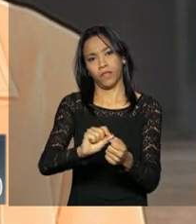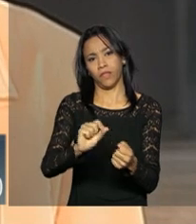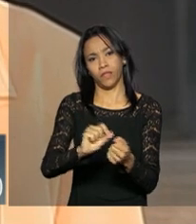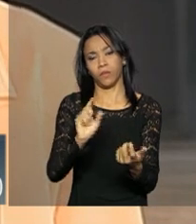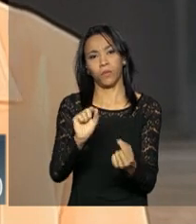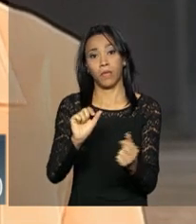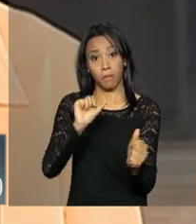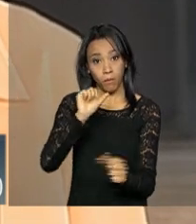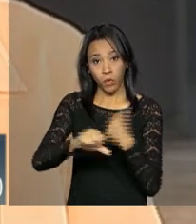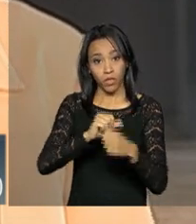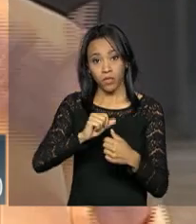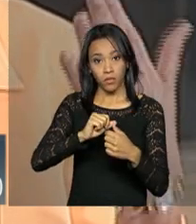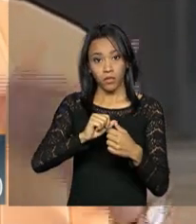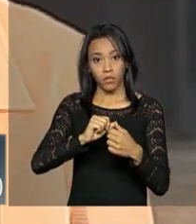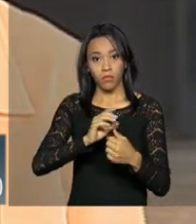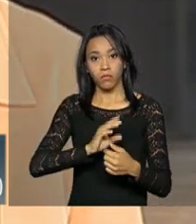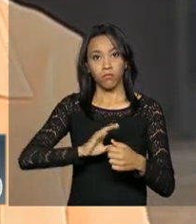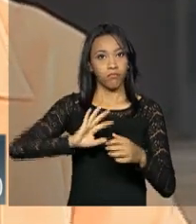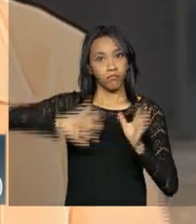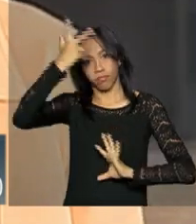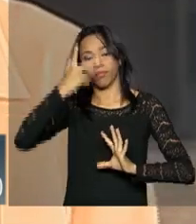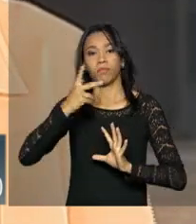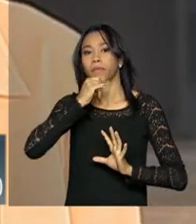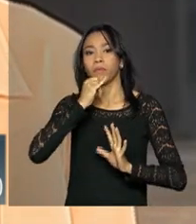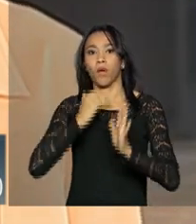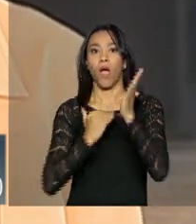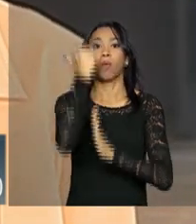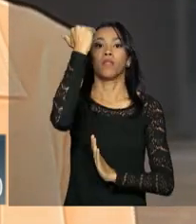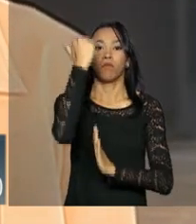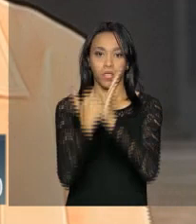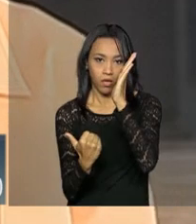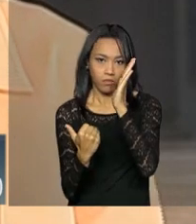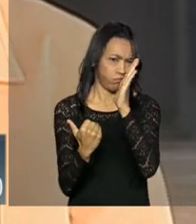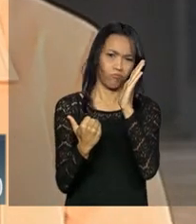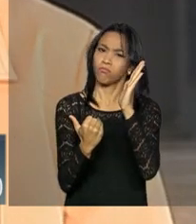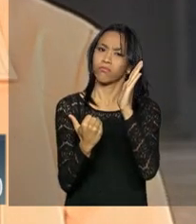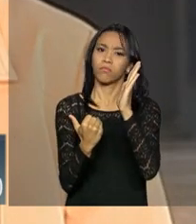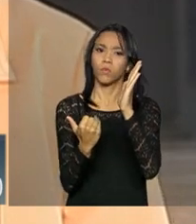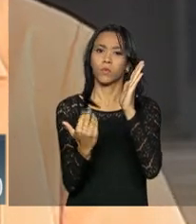fazer mudanças súbitas, nem para cima, nem para baixo. É essa a realidade. É,